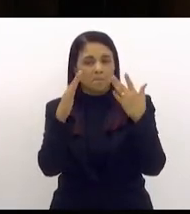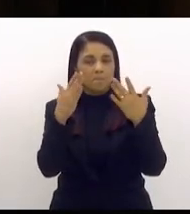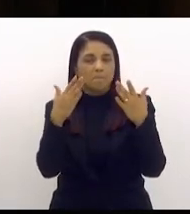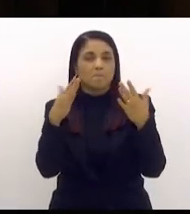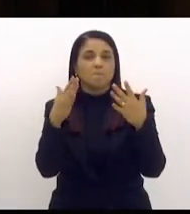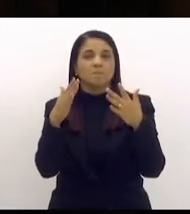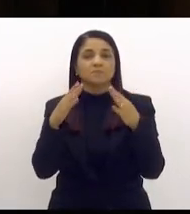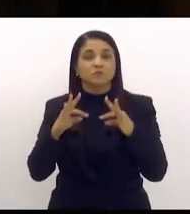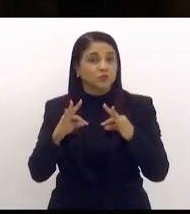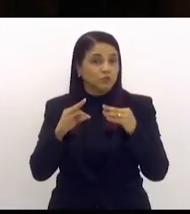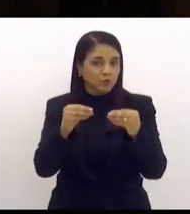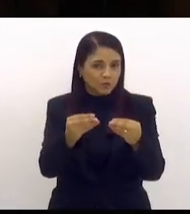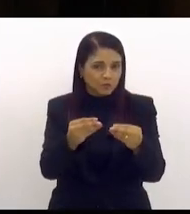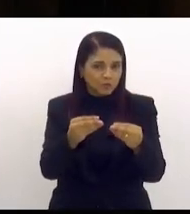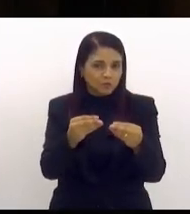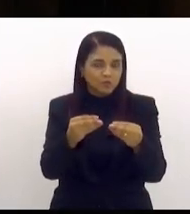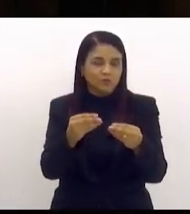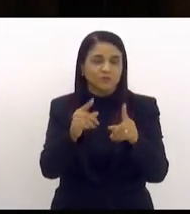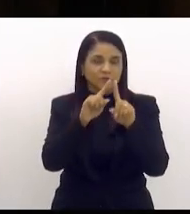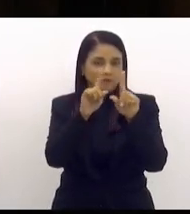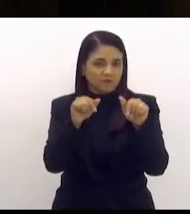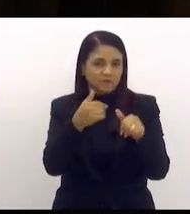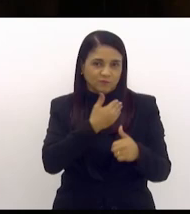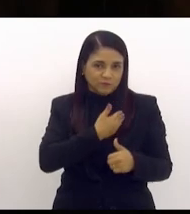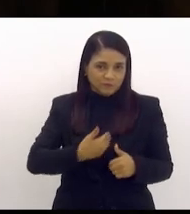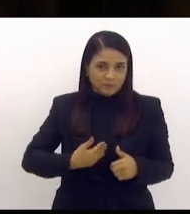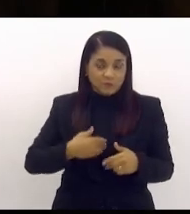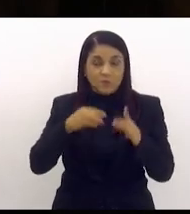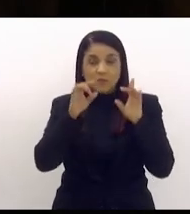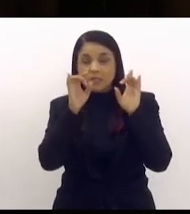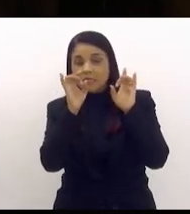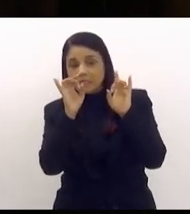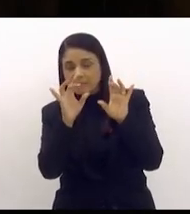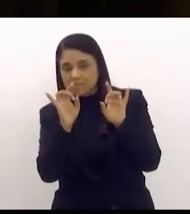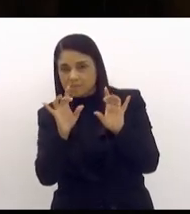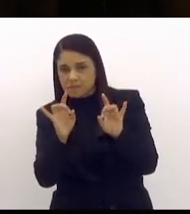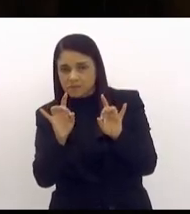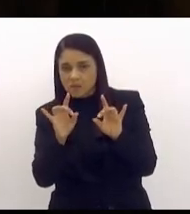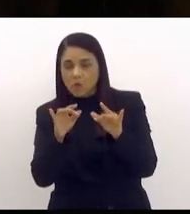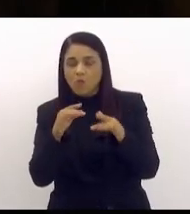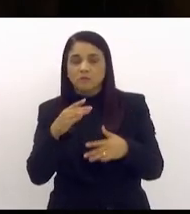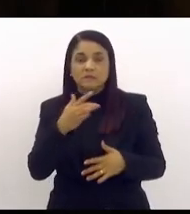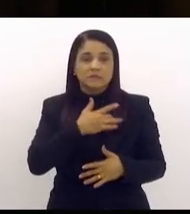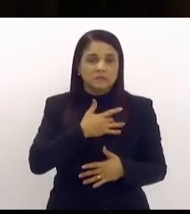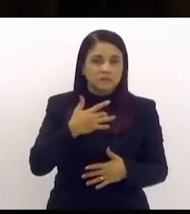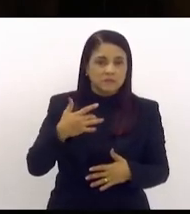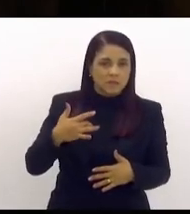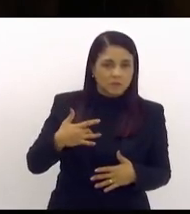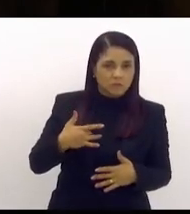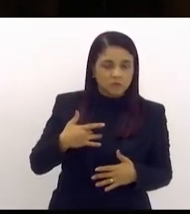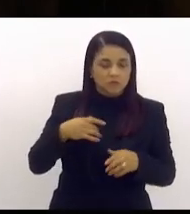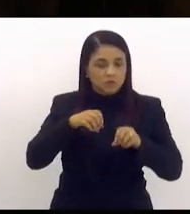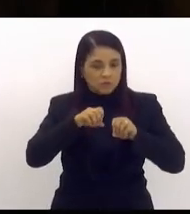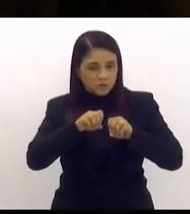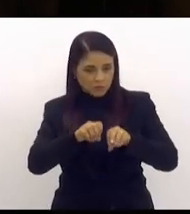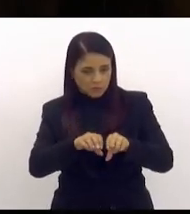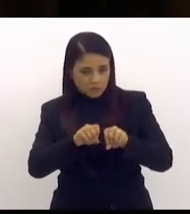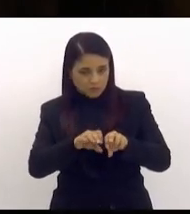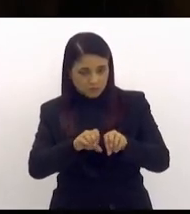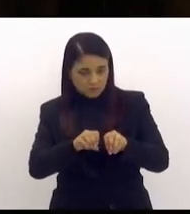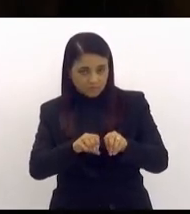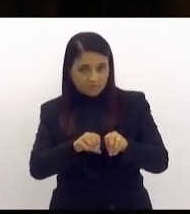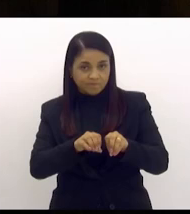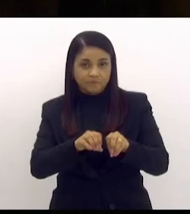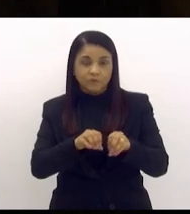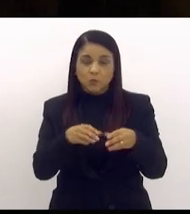os servidores públicos quero aqui em especial os servidores da saúde e da educação e dizer